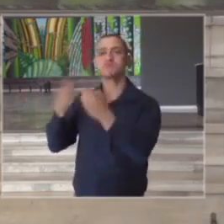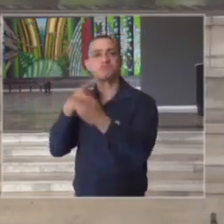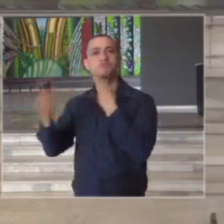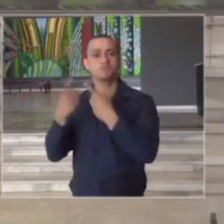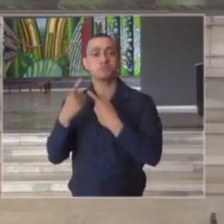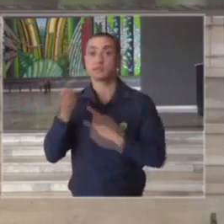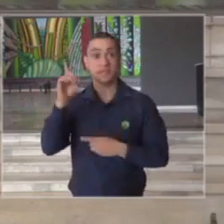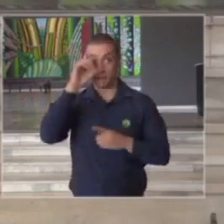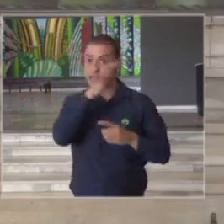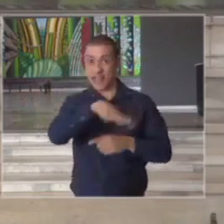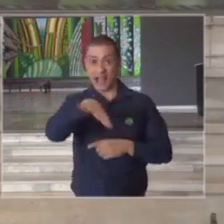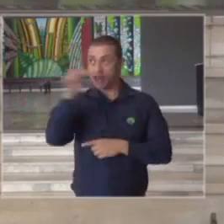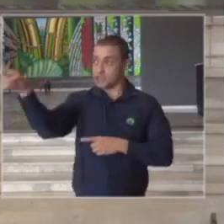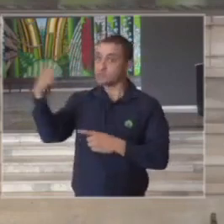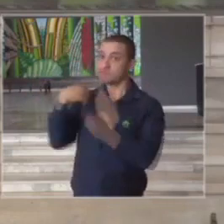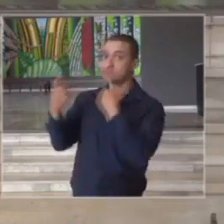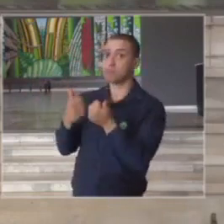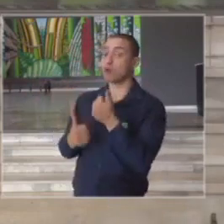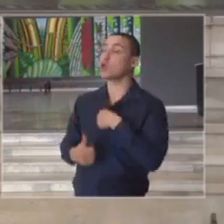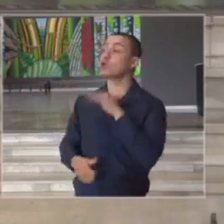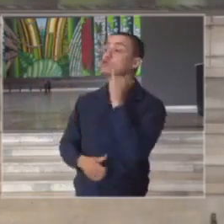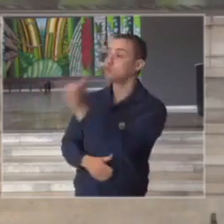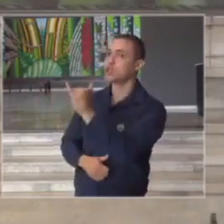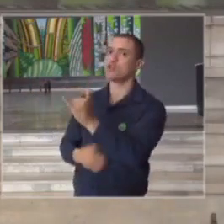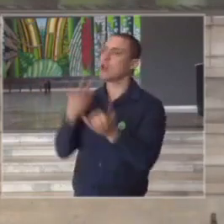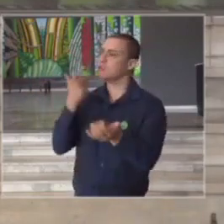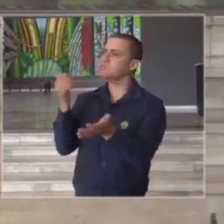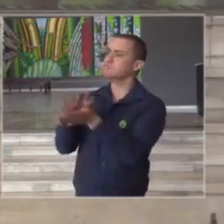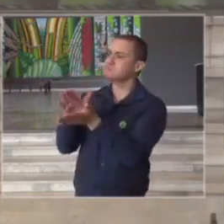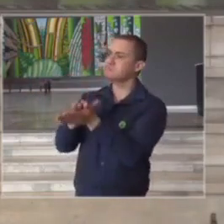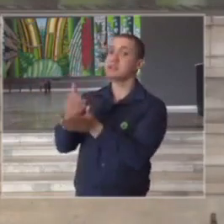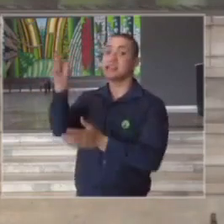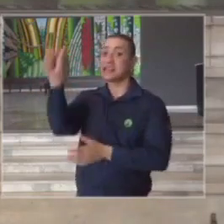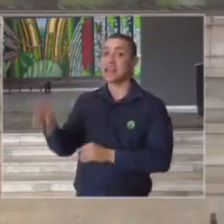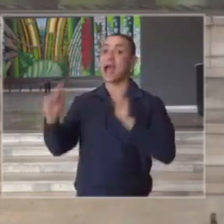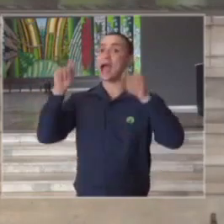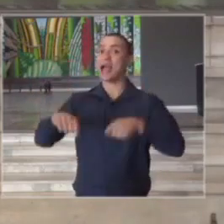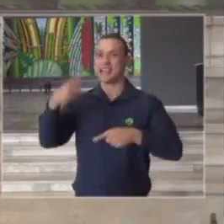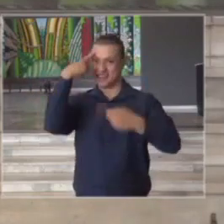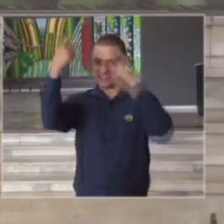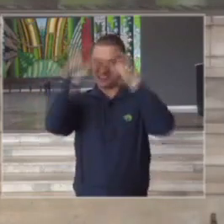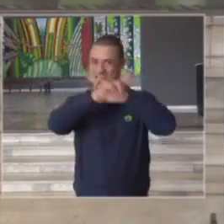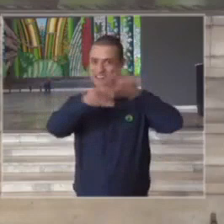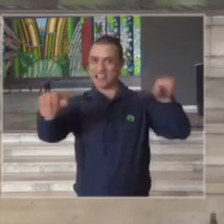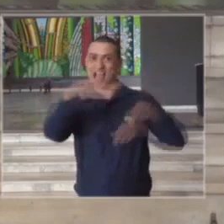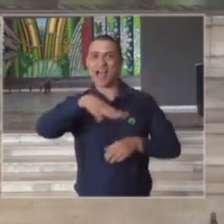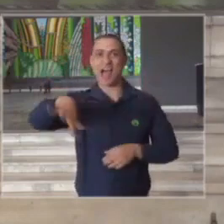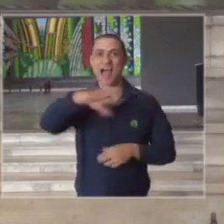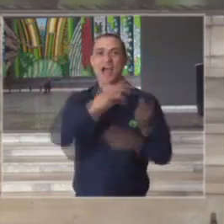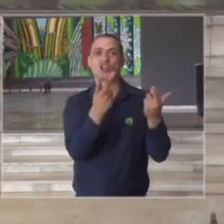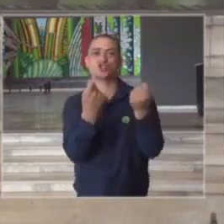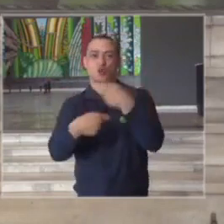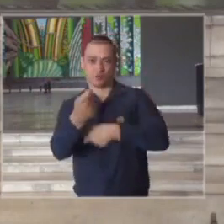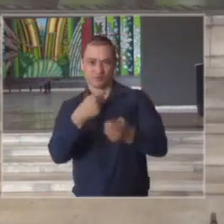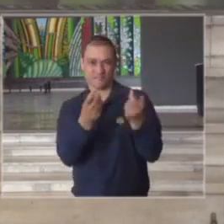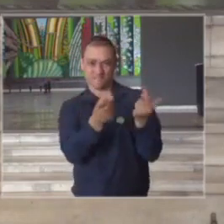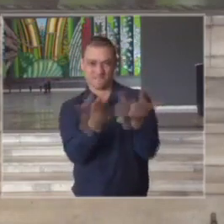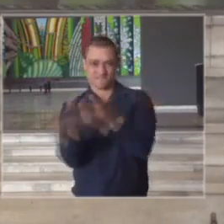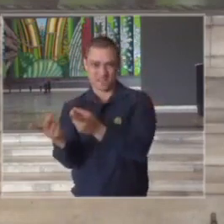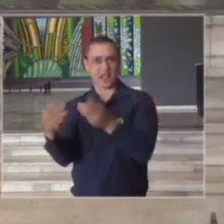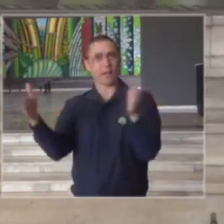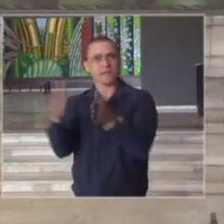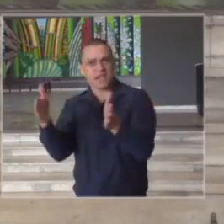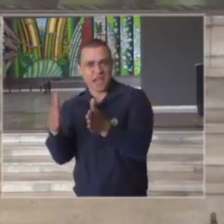estado com todas as suas áreas e nós elogiávamos inclusive a capacidade criativa do setor do comércio de